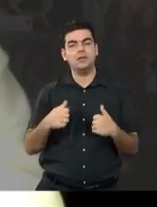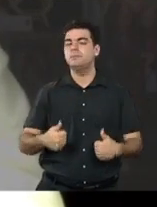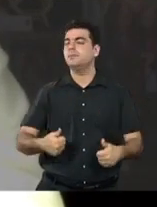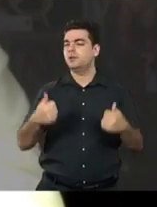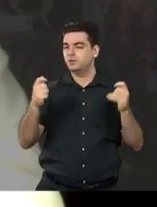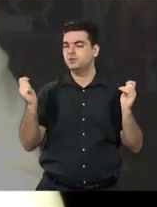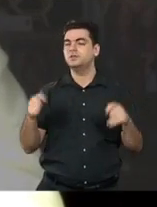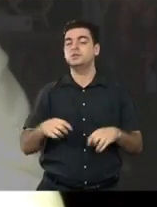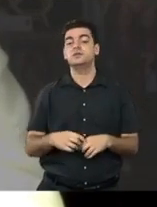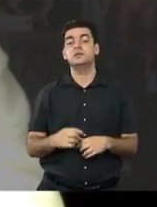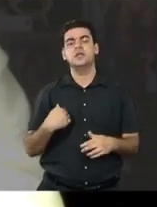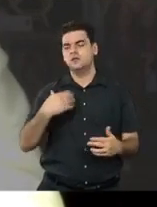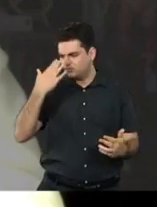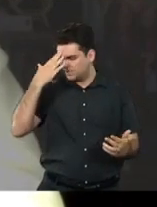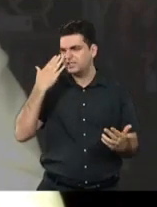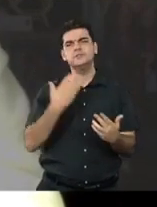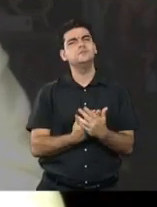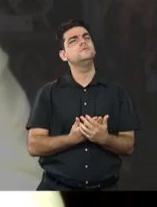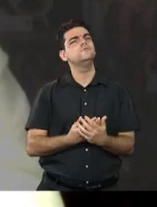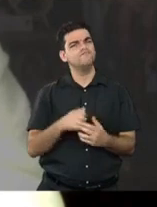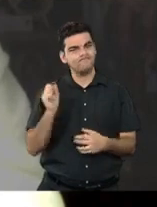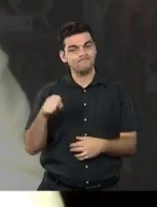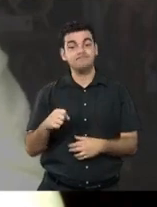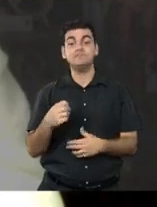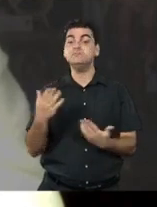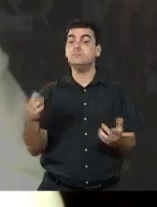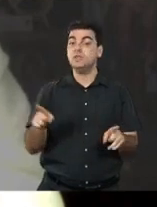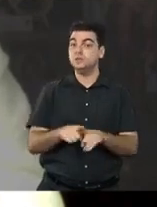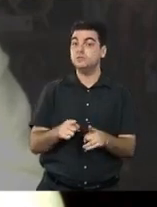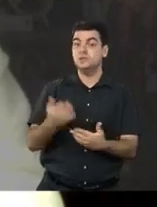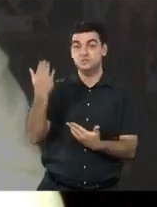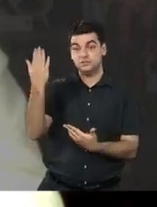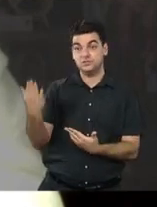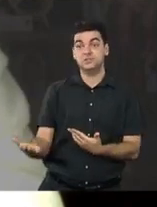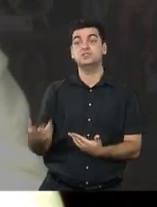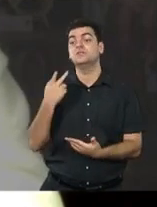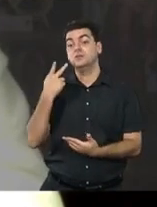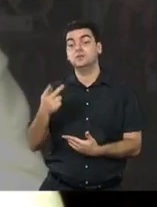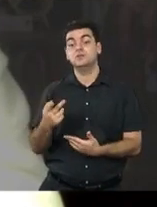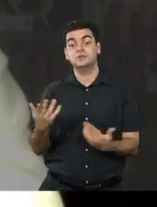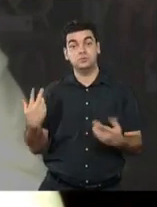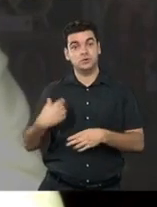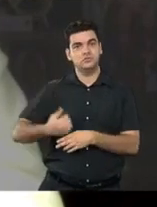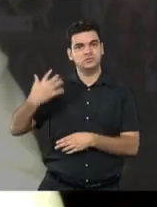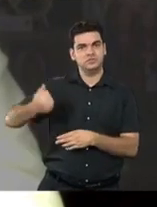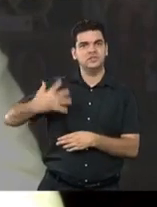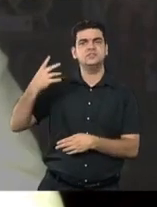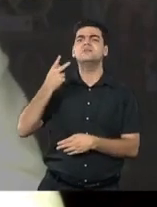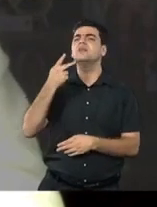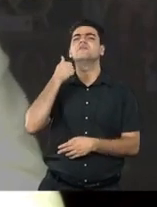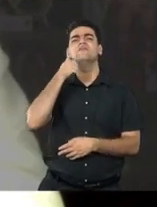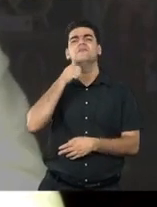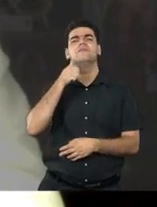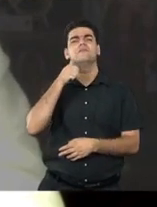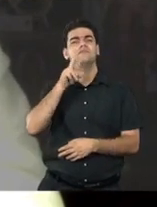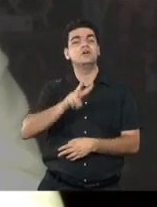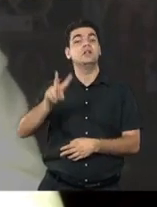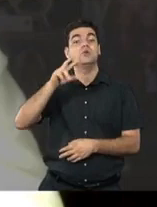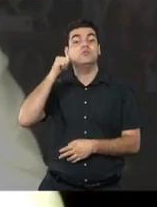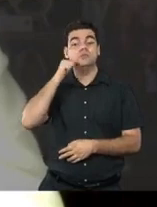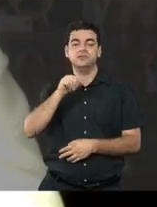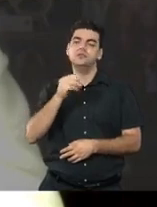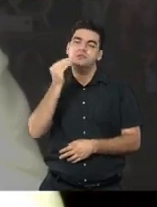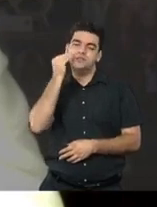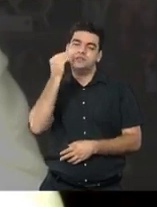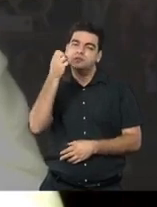nessa força, e eu acredito muito na fala de vocês, perguntaram aqui no nosso chat o seria um valor feminino, eu vou responder um